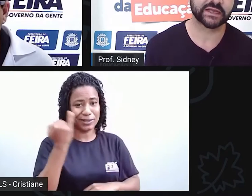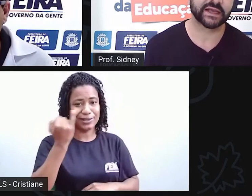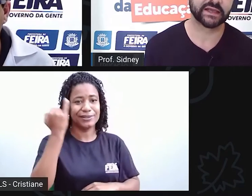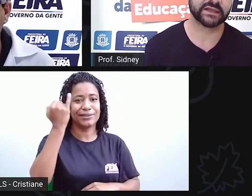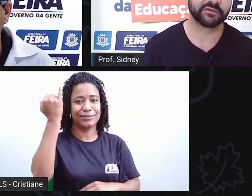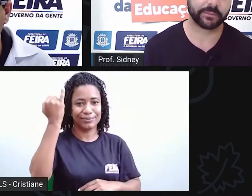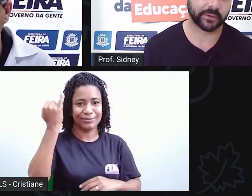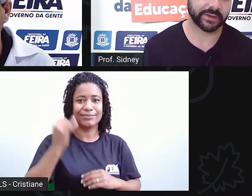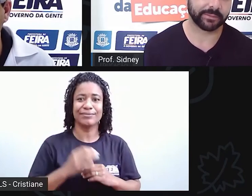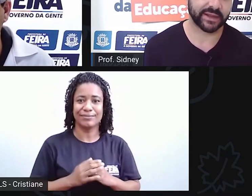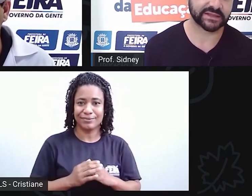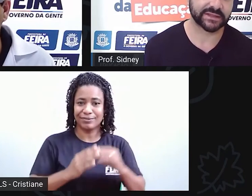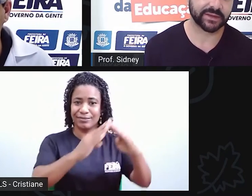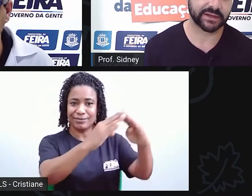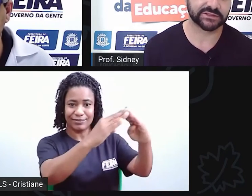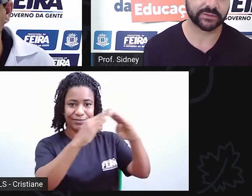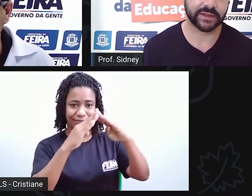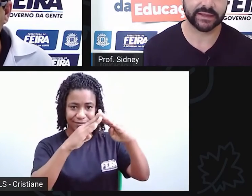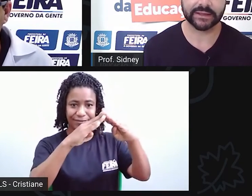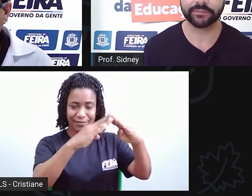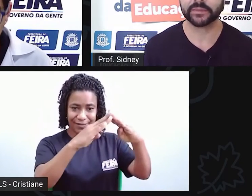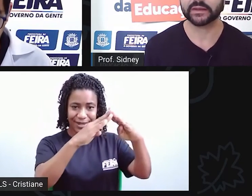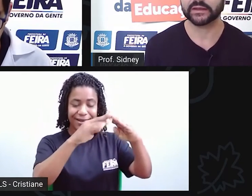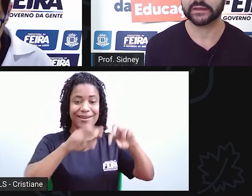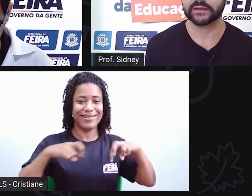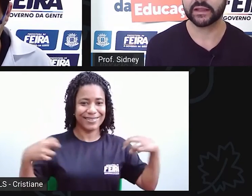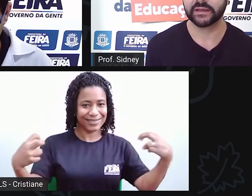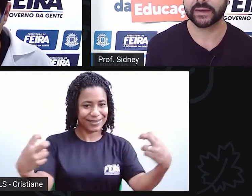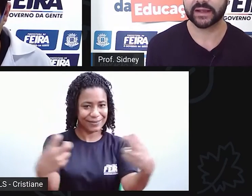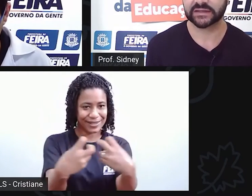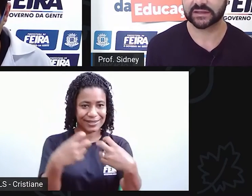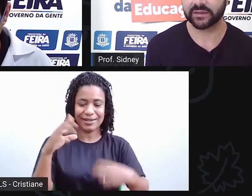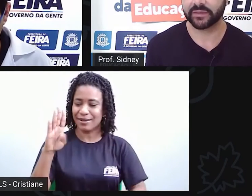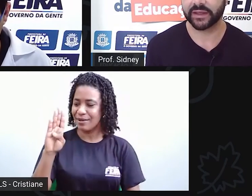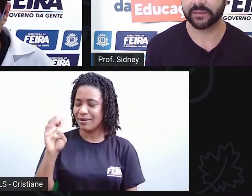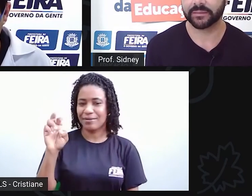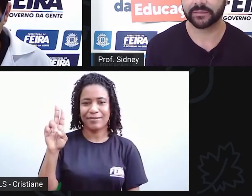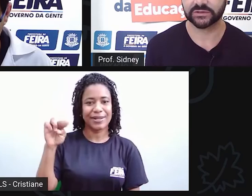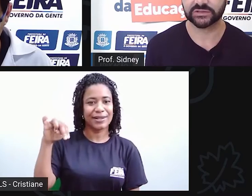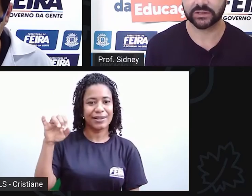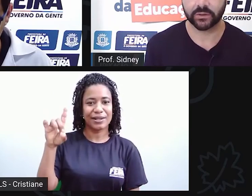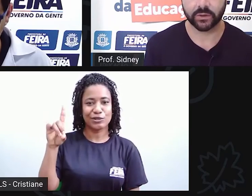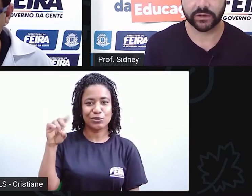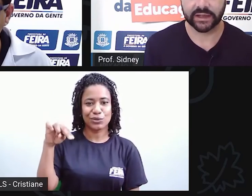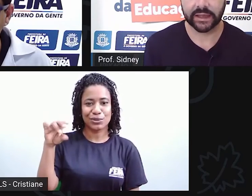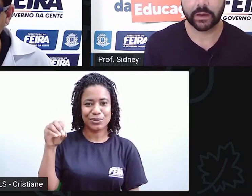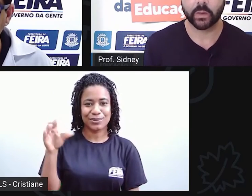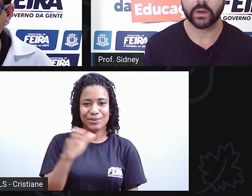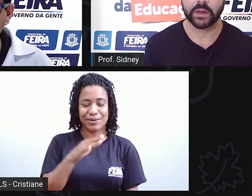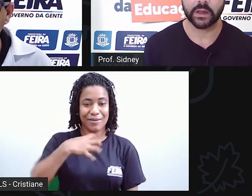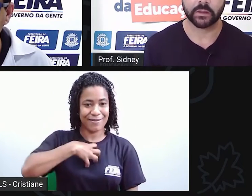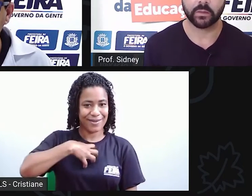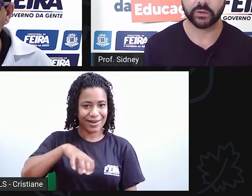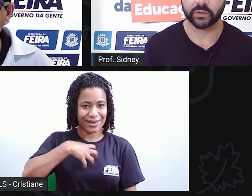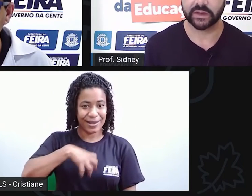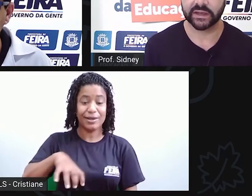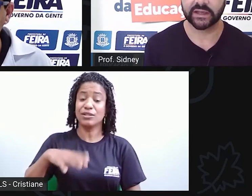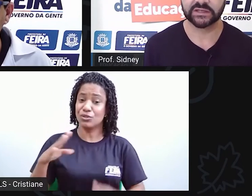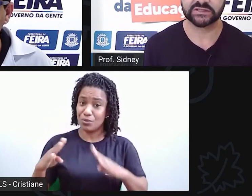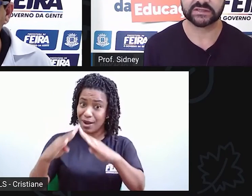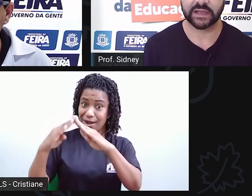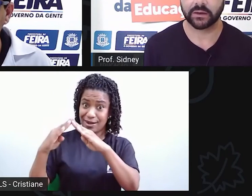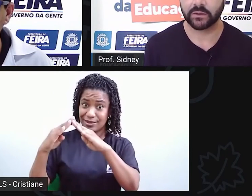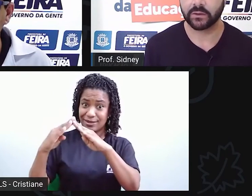frente à própria praça, a Bernardino Bahia, teria uma casa também, em estilo colonial, muito